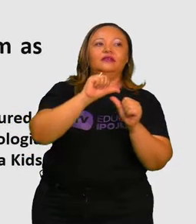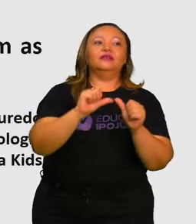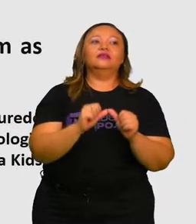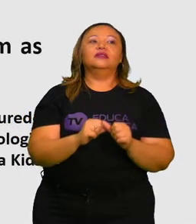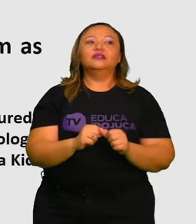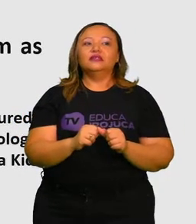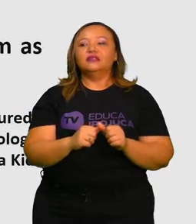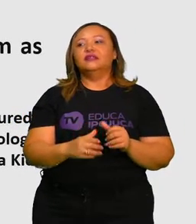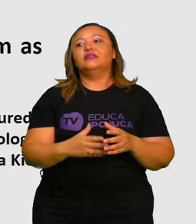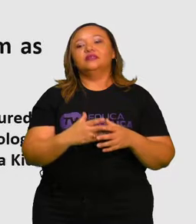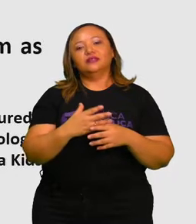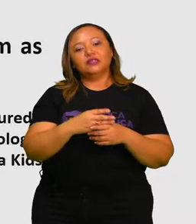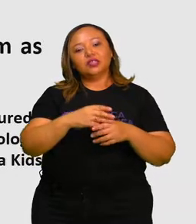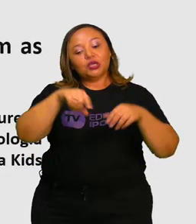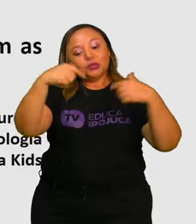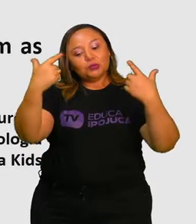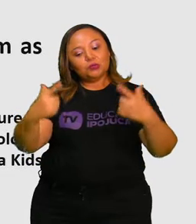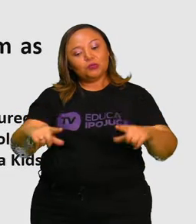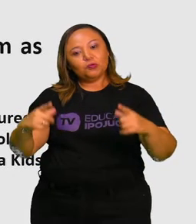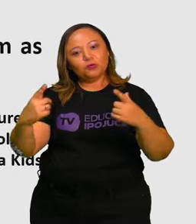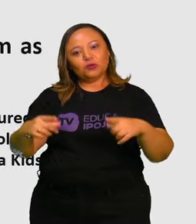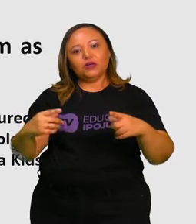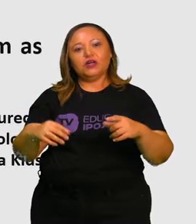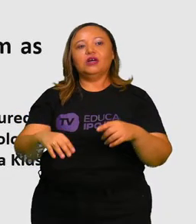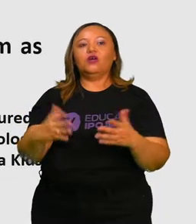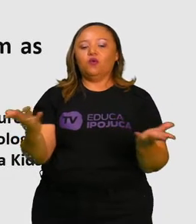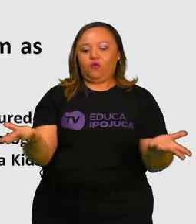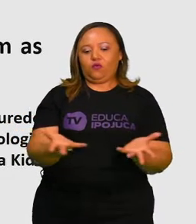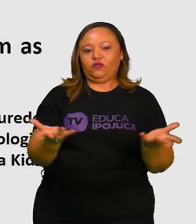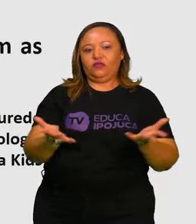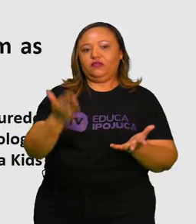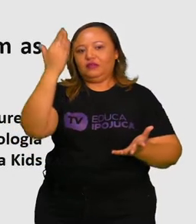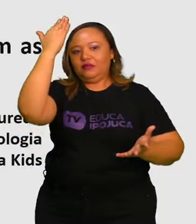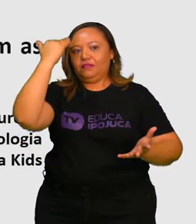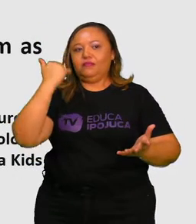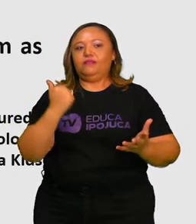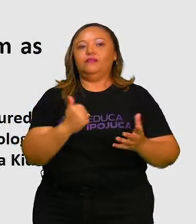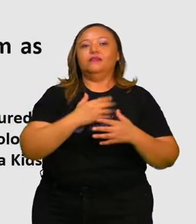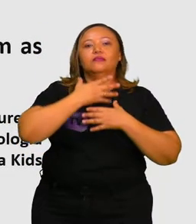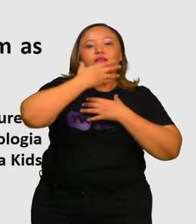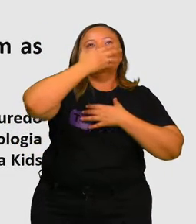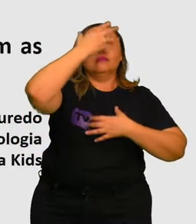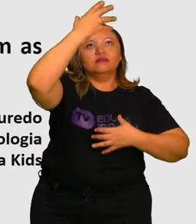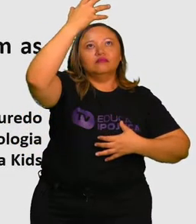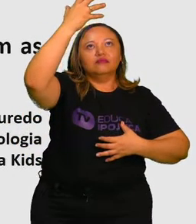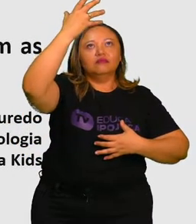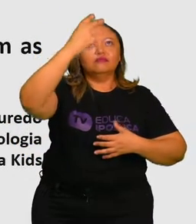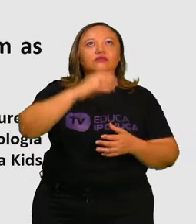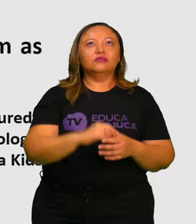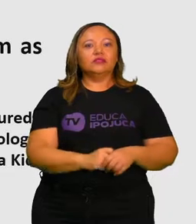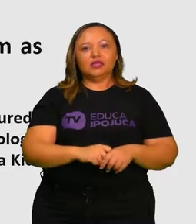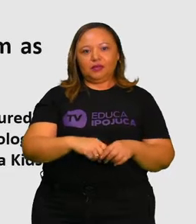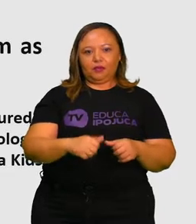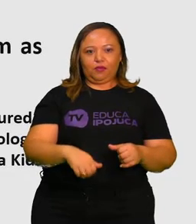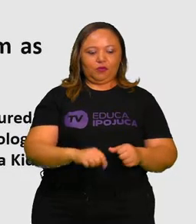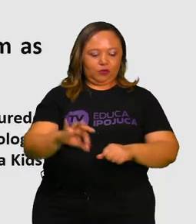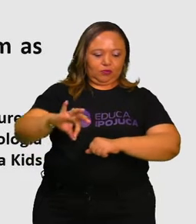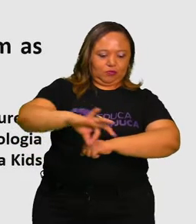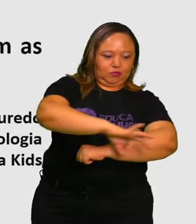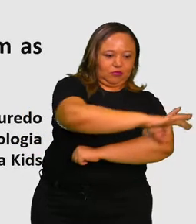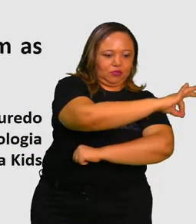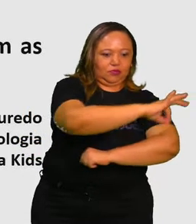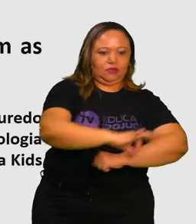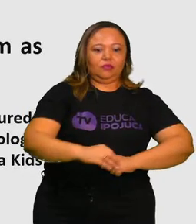maior adaptação ao ambiente em que viviam. Hoje em dia, sabemos que as girafas podem alcançar até 6 metros de comprimento,